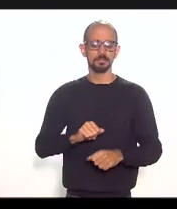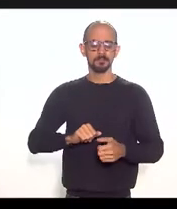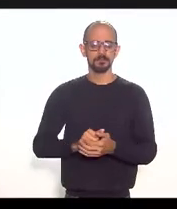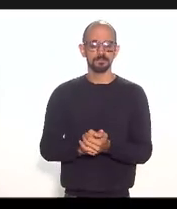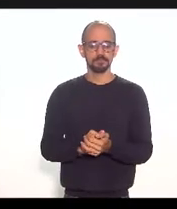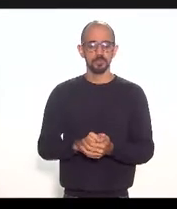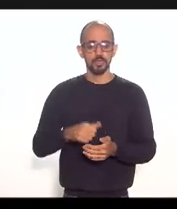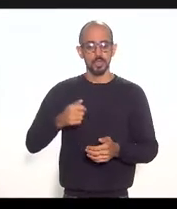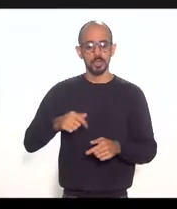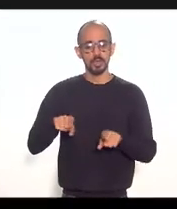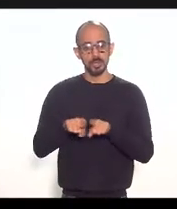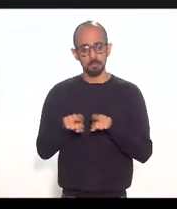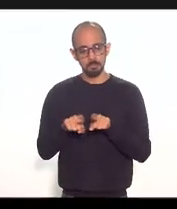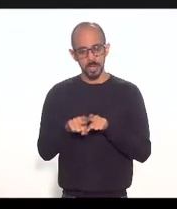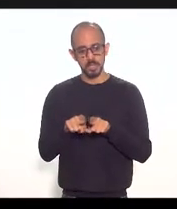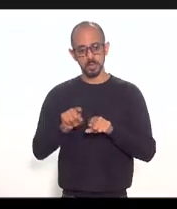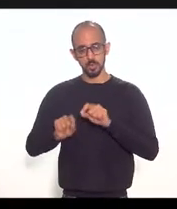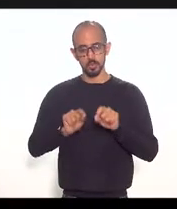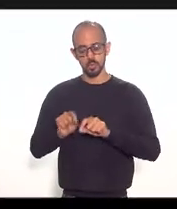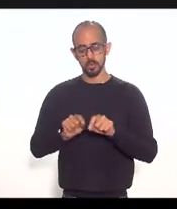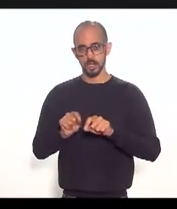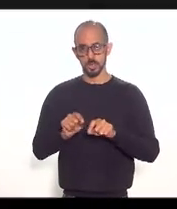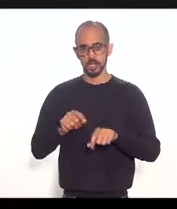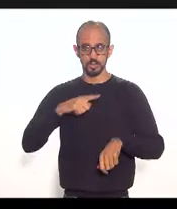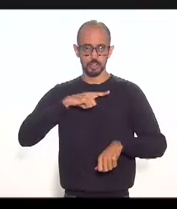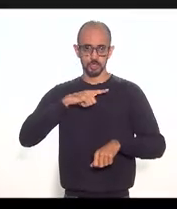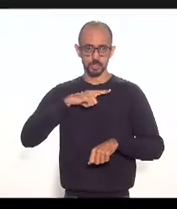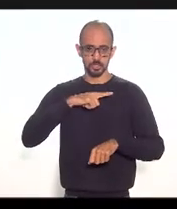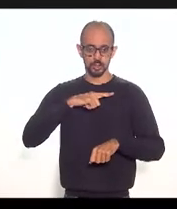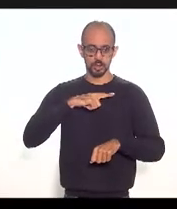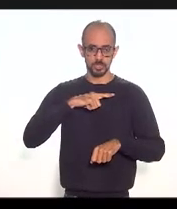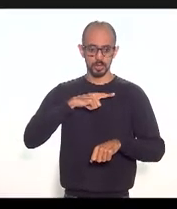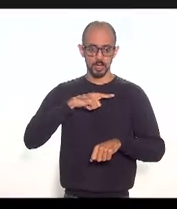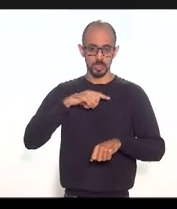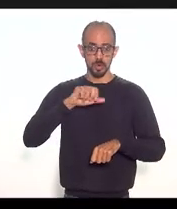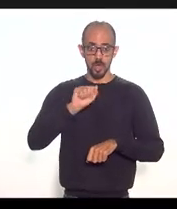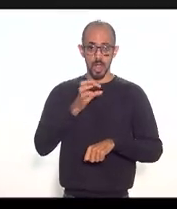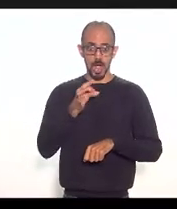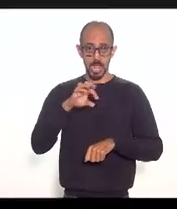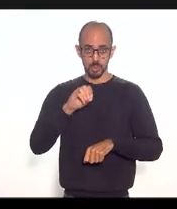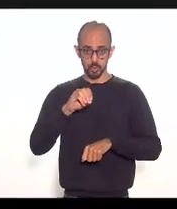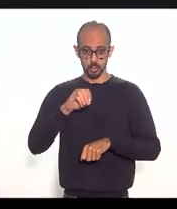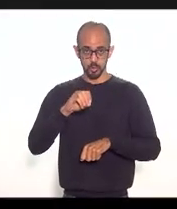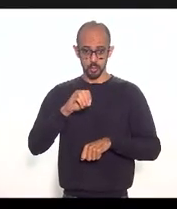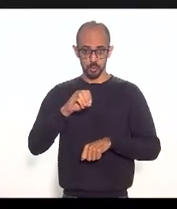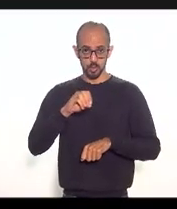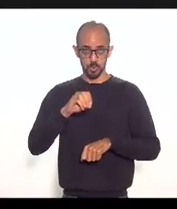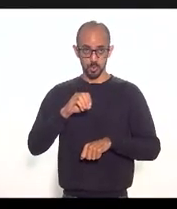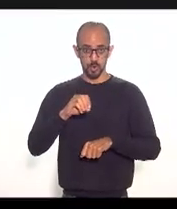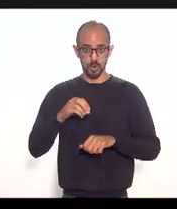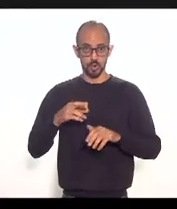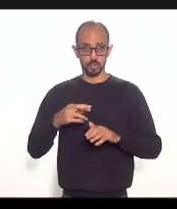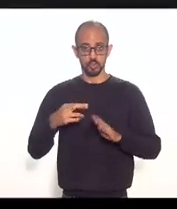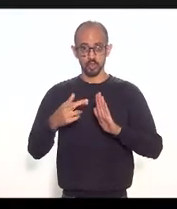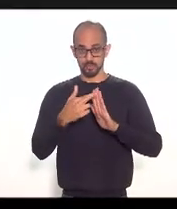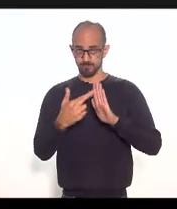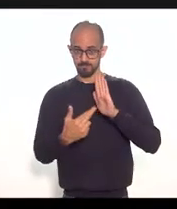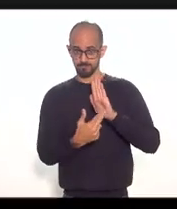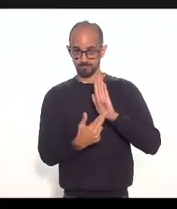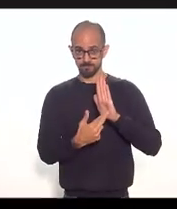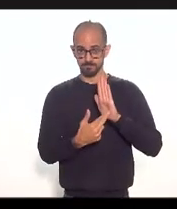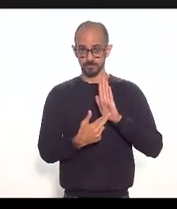também a gente tem aqui que o ato normativo de internalização poderia estabelecer as condicionantes os